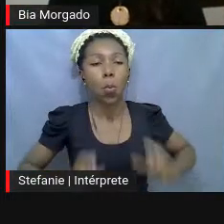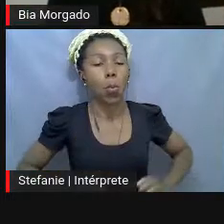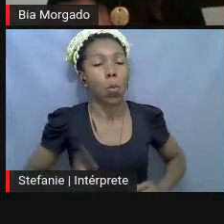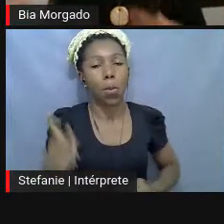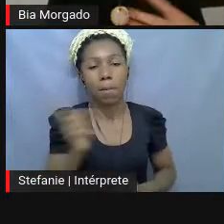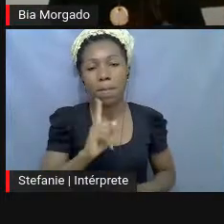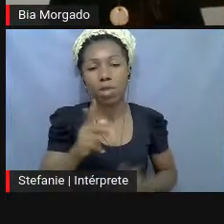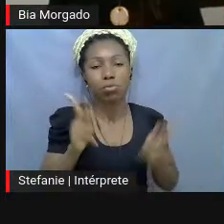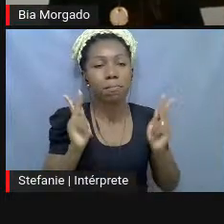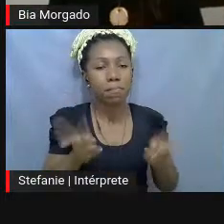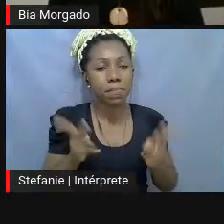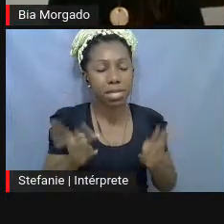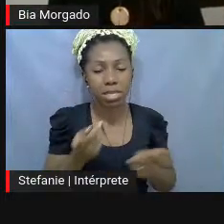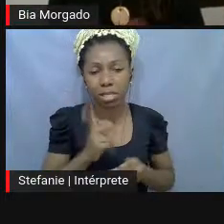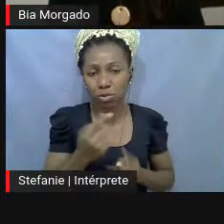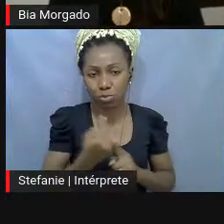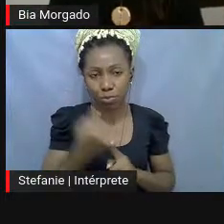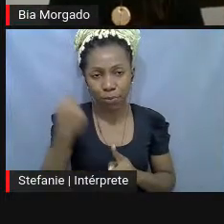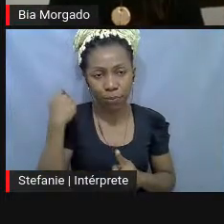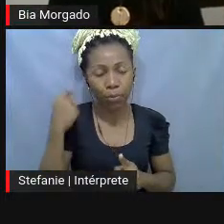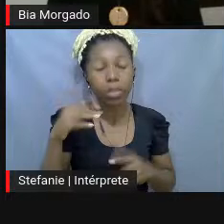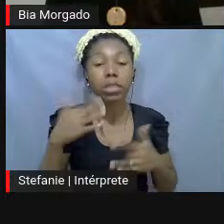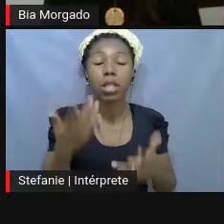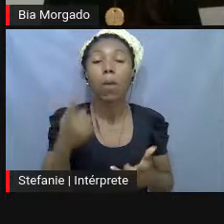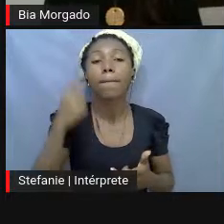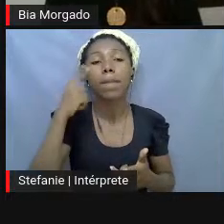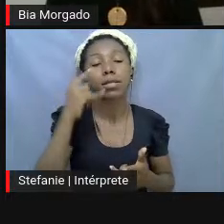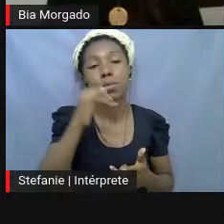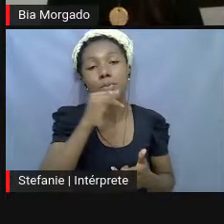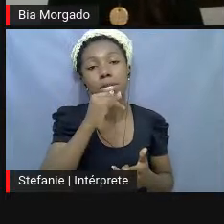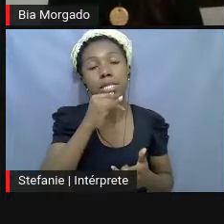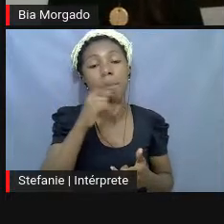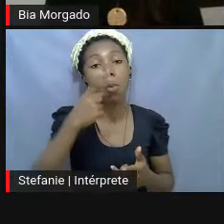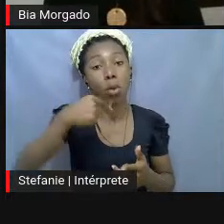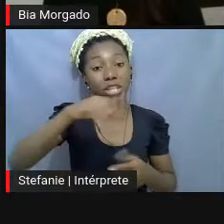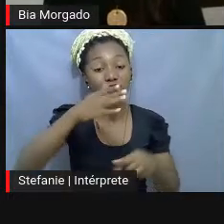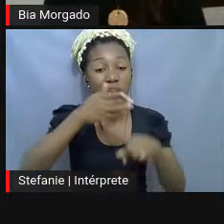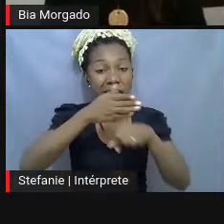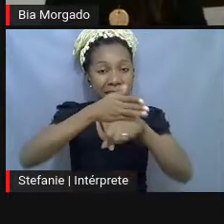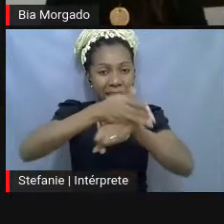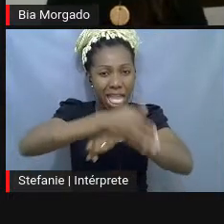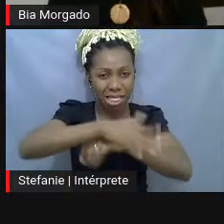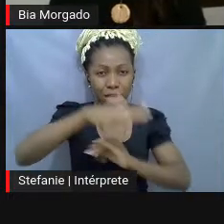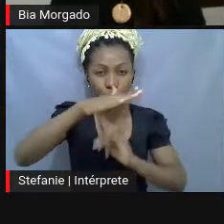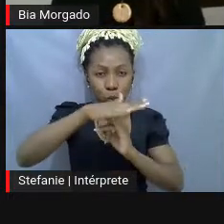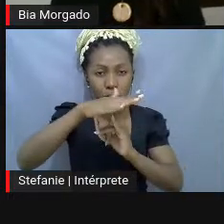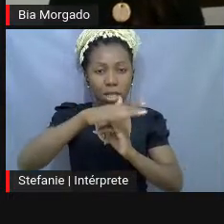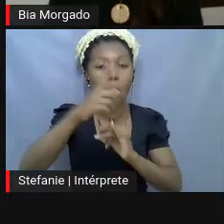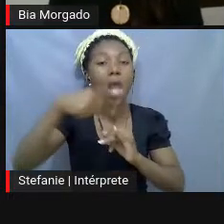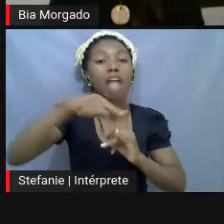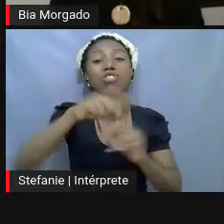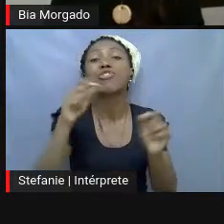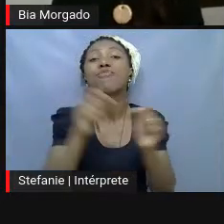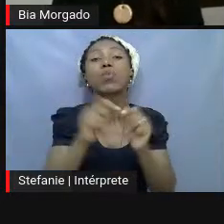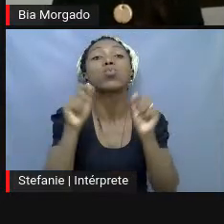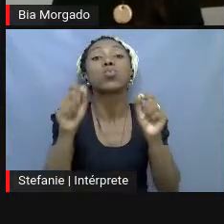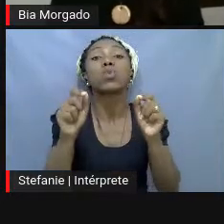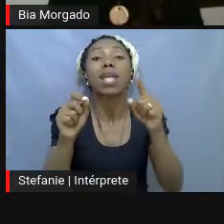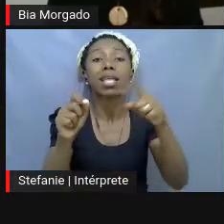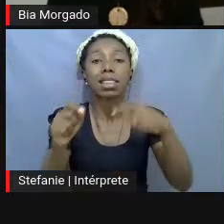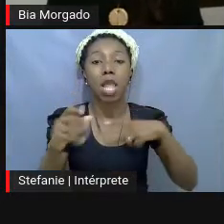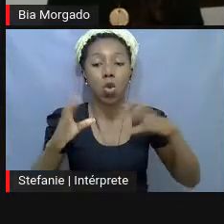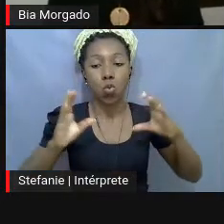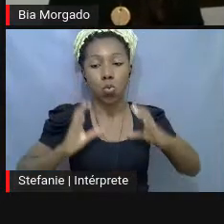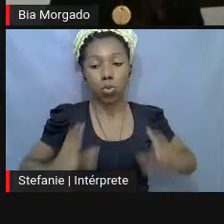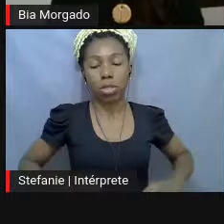a gente pode pensar assim, qual é o, o que a gente está acostumado quando a gente entra numa instituição, né, qual o comportamento, né, do nosso corpo já, né,